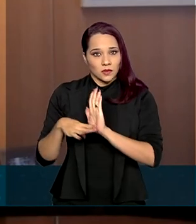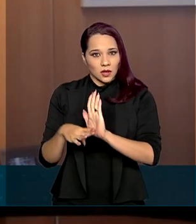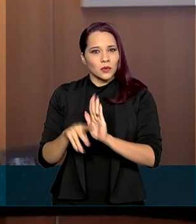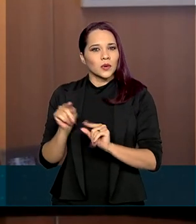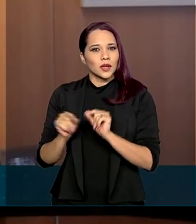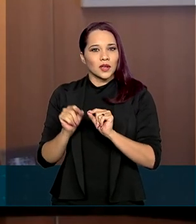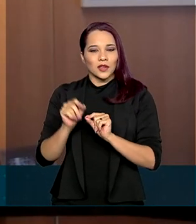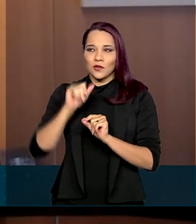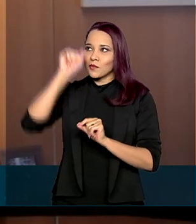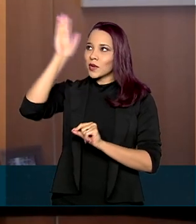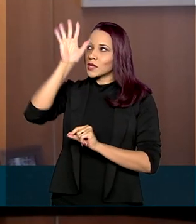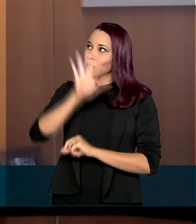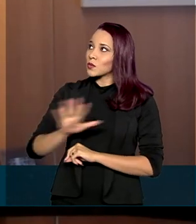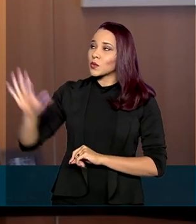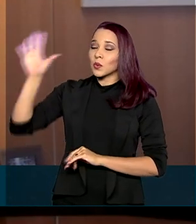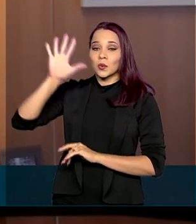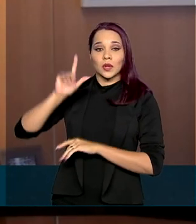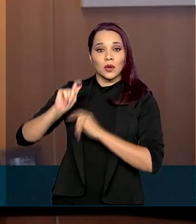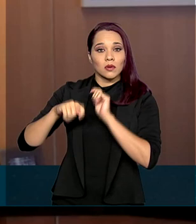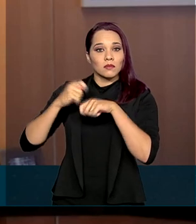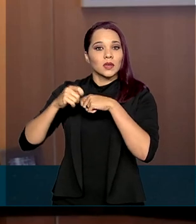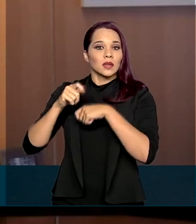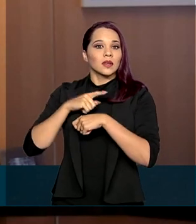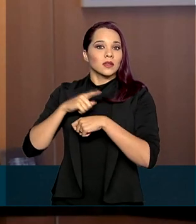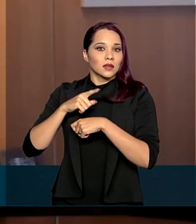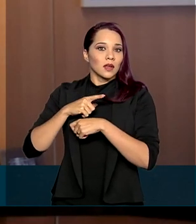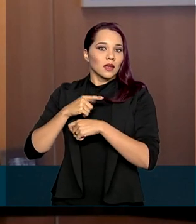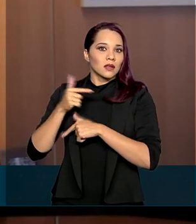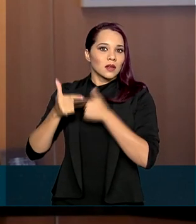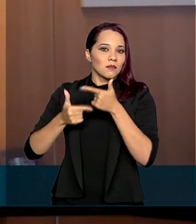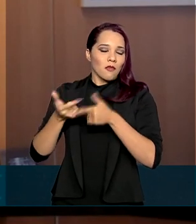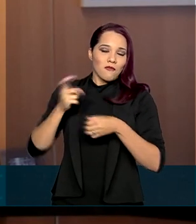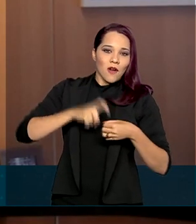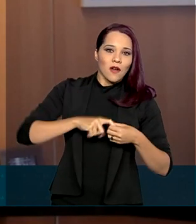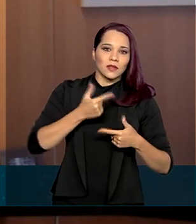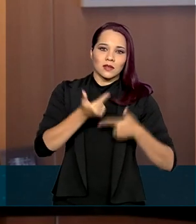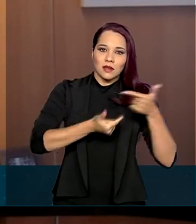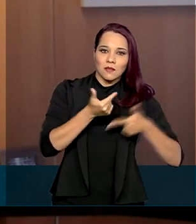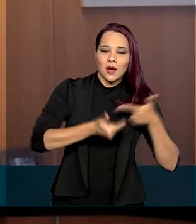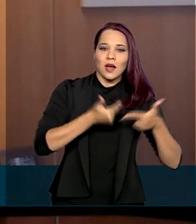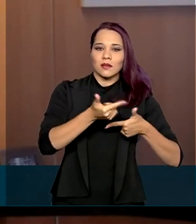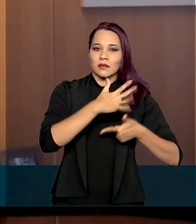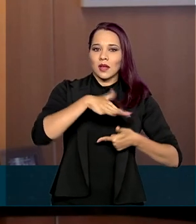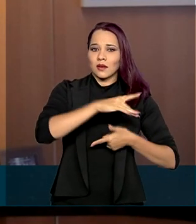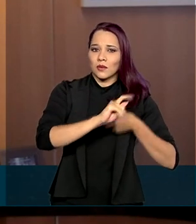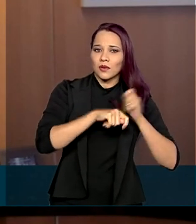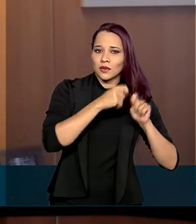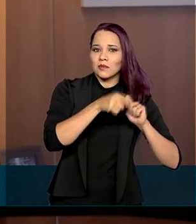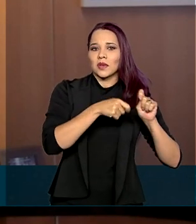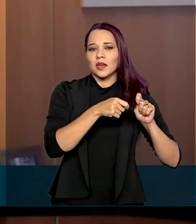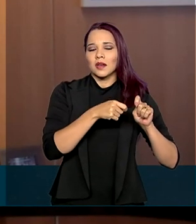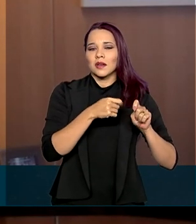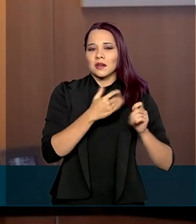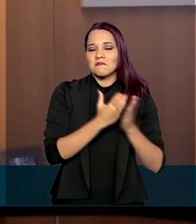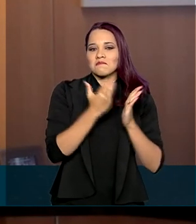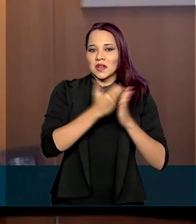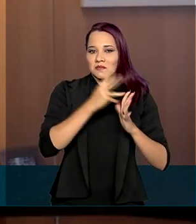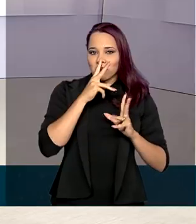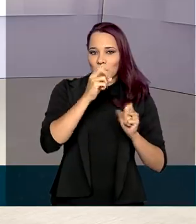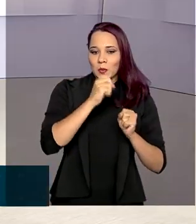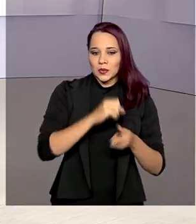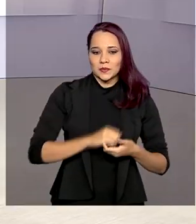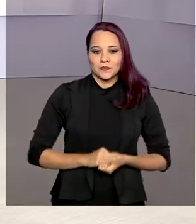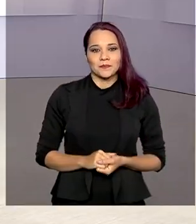todo o país, a economia, tenha a retomada das atividades econômicas de forma mais robusta.